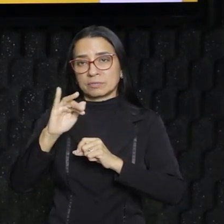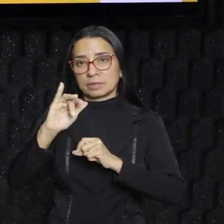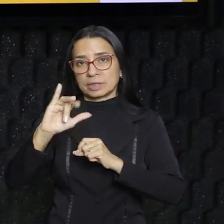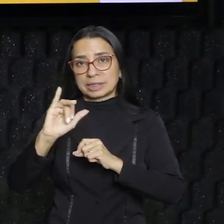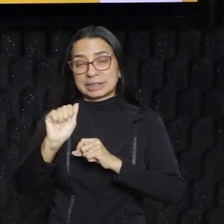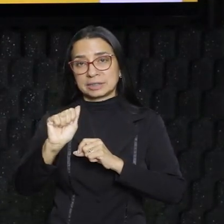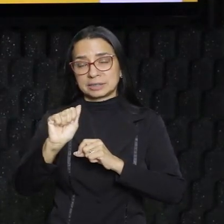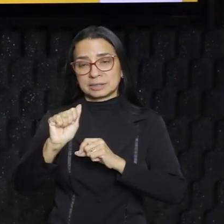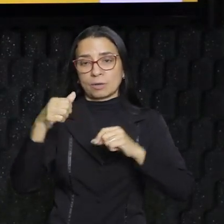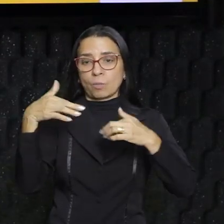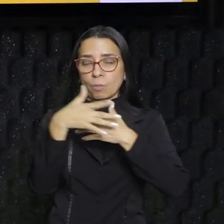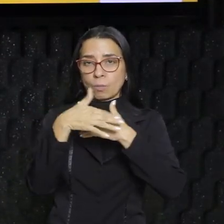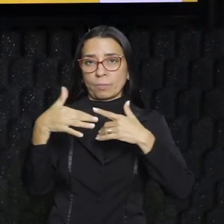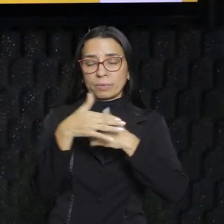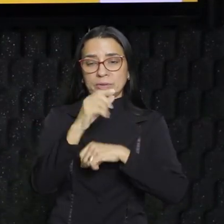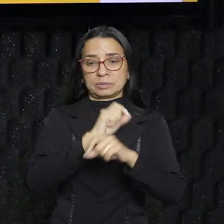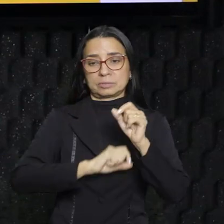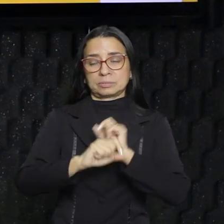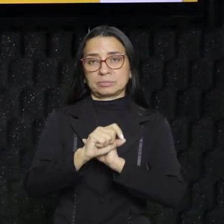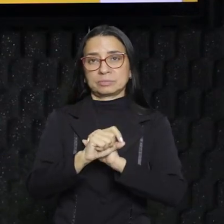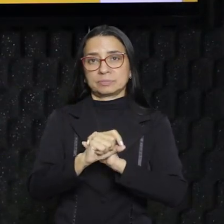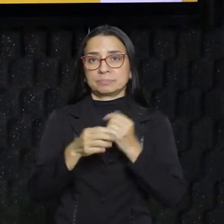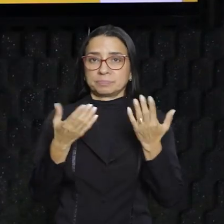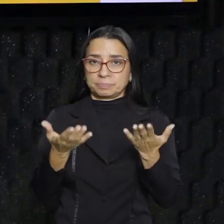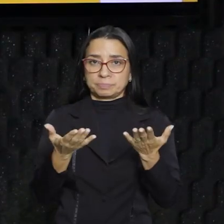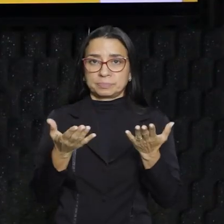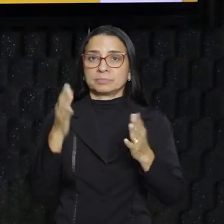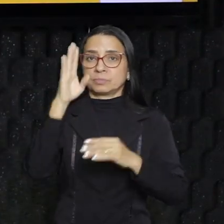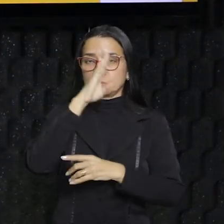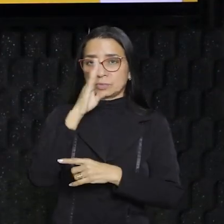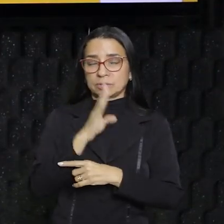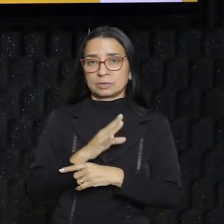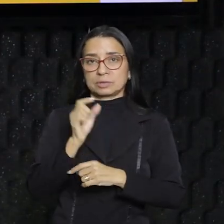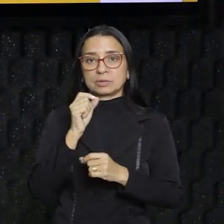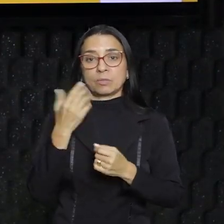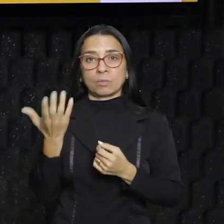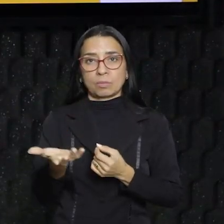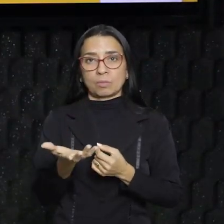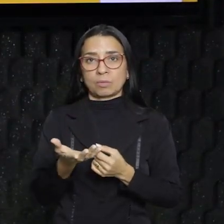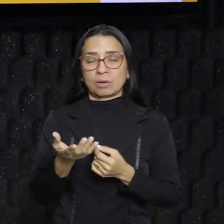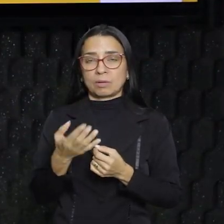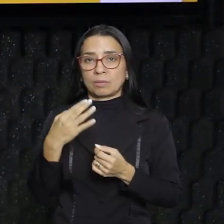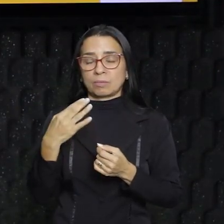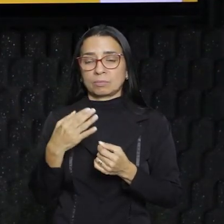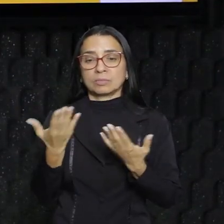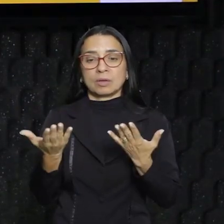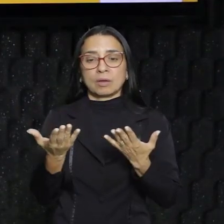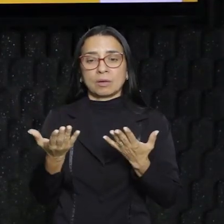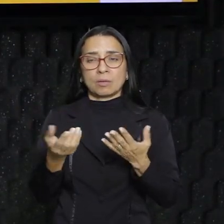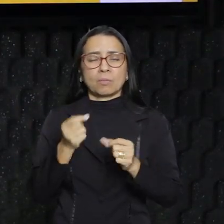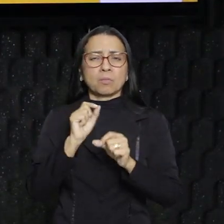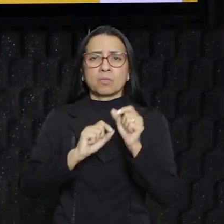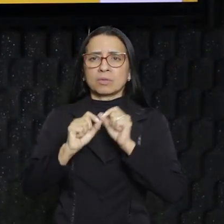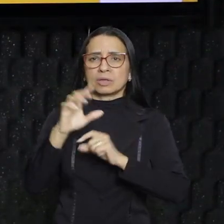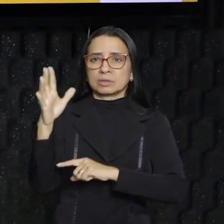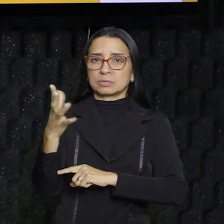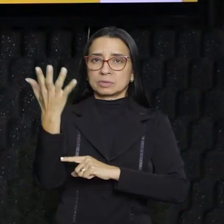de cidades macrocéfalas. E no caso do Brasil, qual foi a causa da macrocefalia?